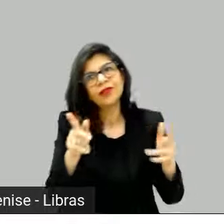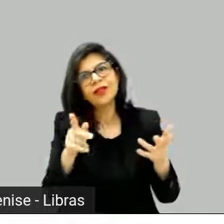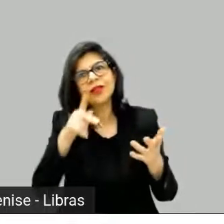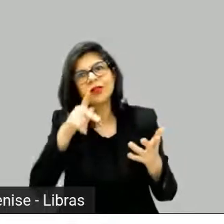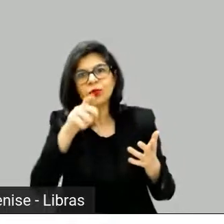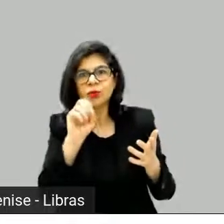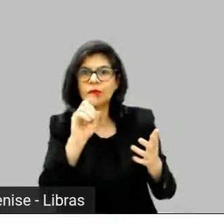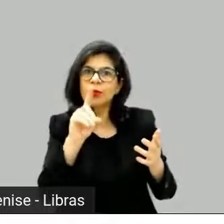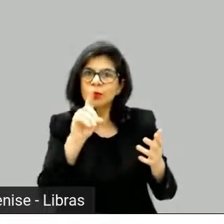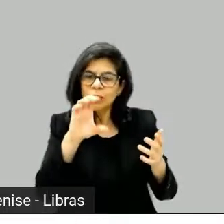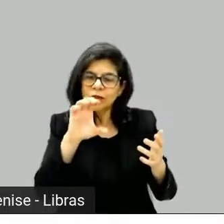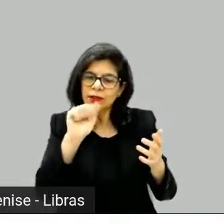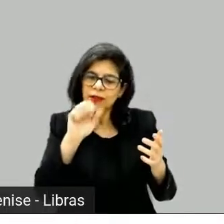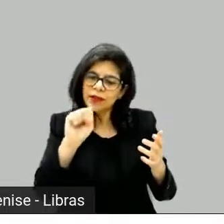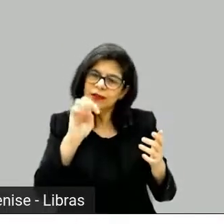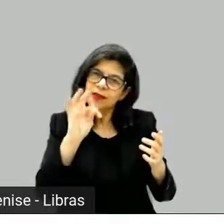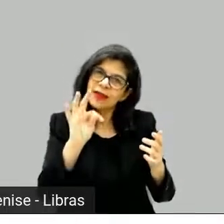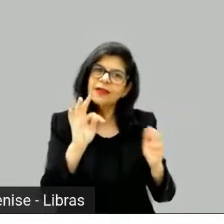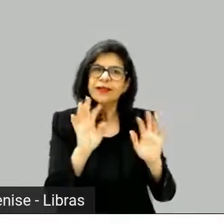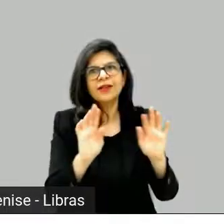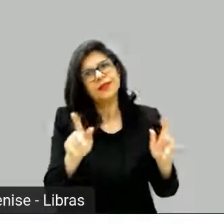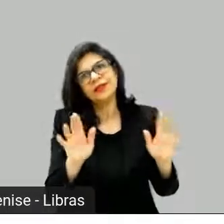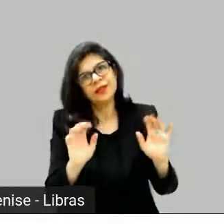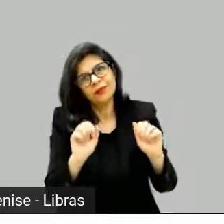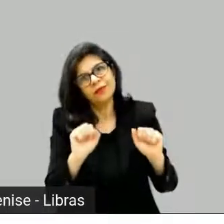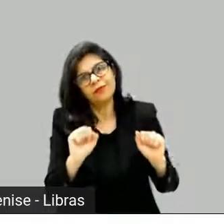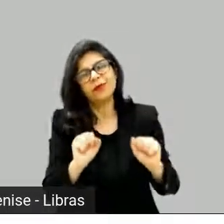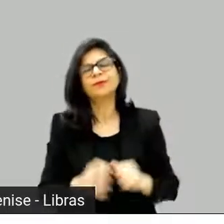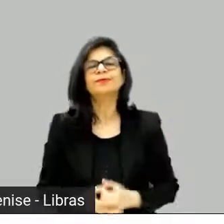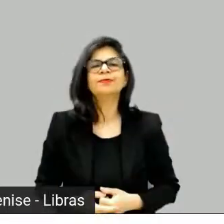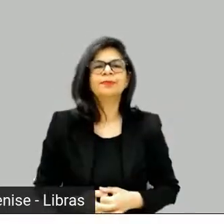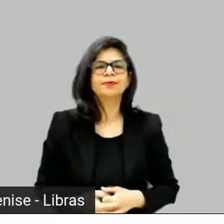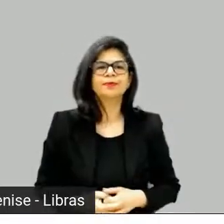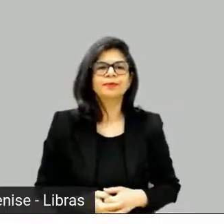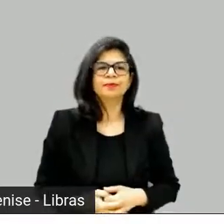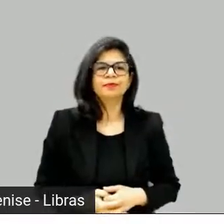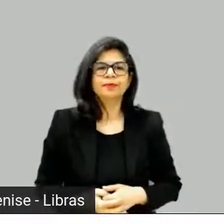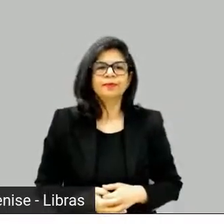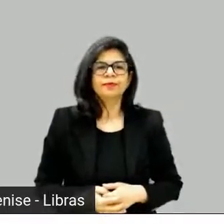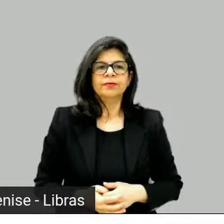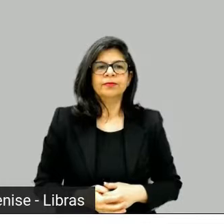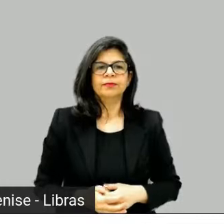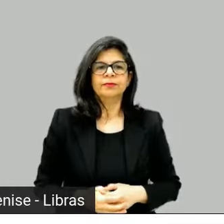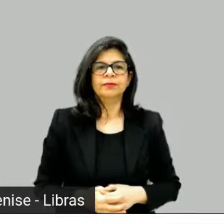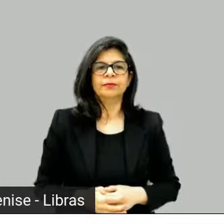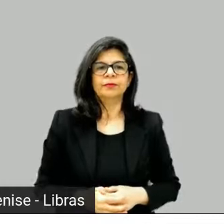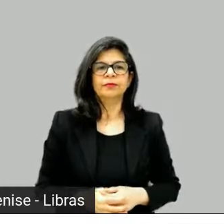E eu queria saber de você também, quando você entra num projeto,